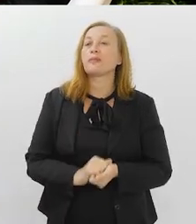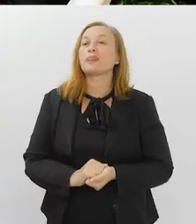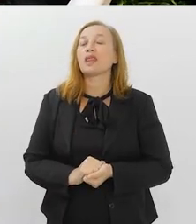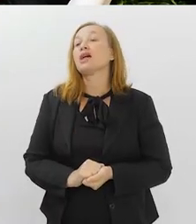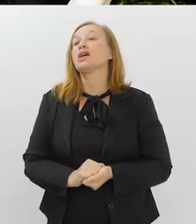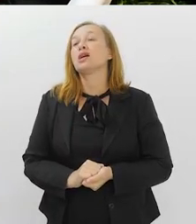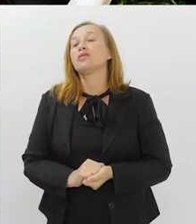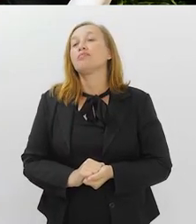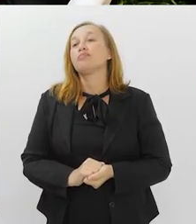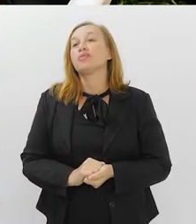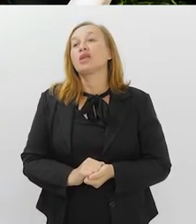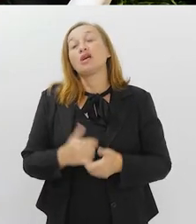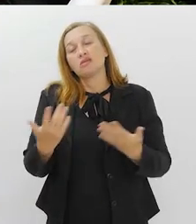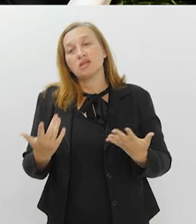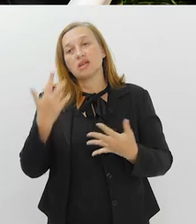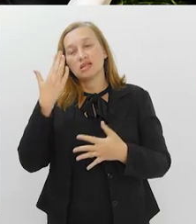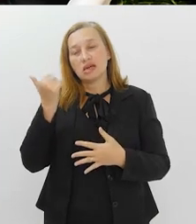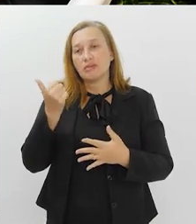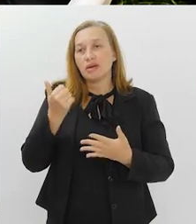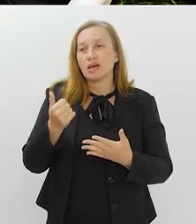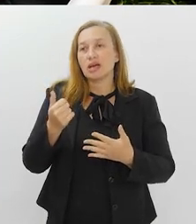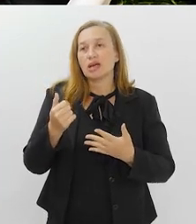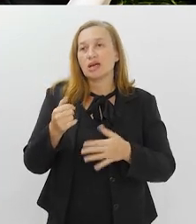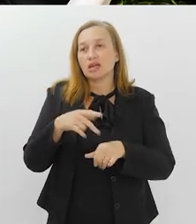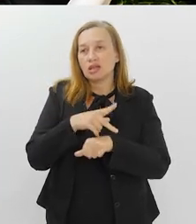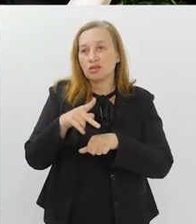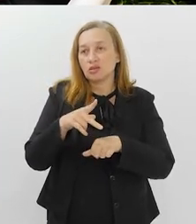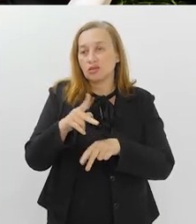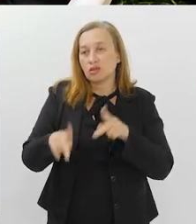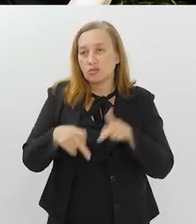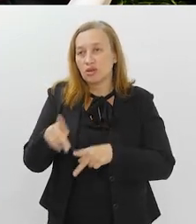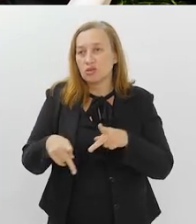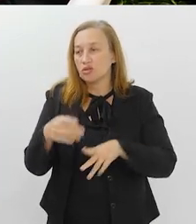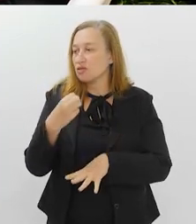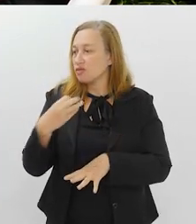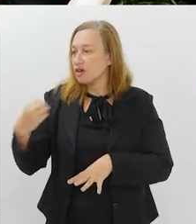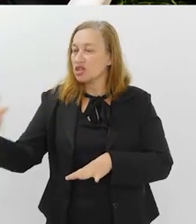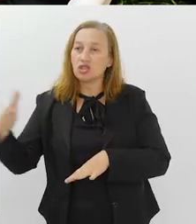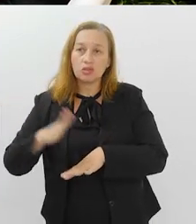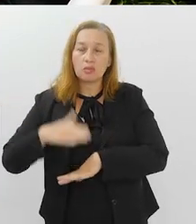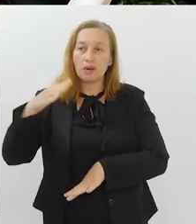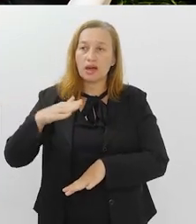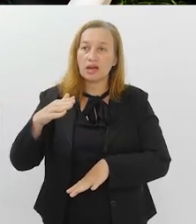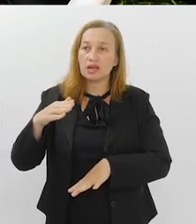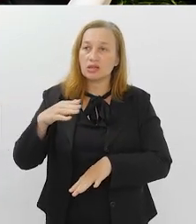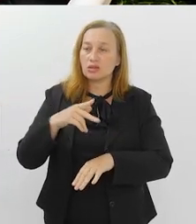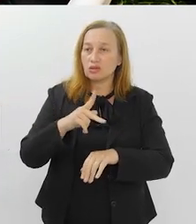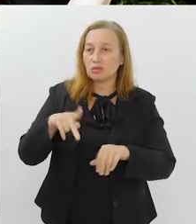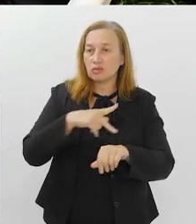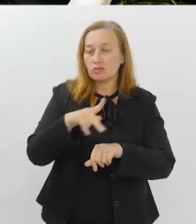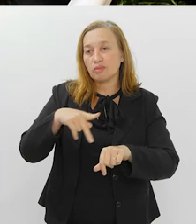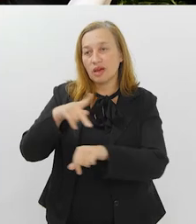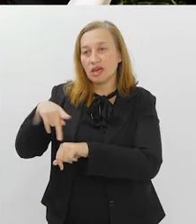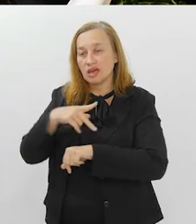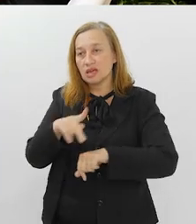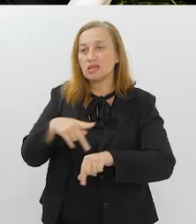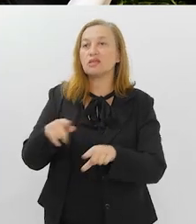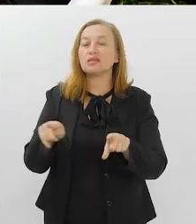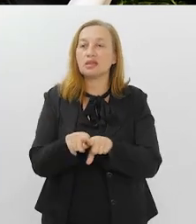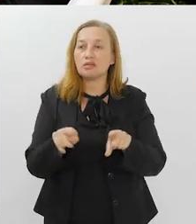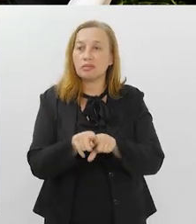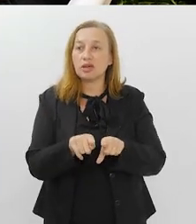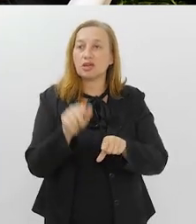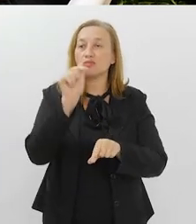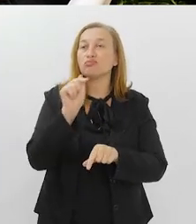localidades mais específicas, e as pessoas estão viajando cada vez mais, circulando cada vez mais. Então, qual a importância, qual a orientação